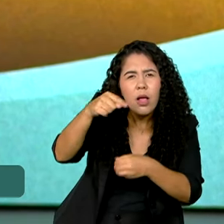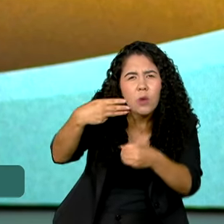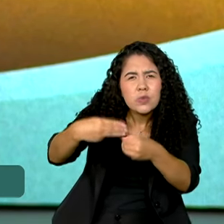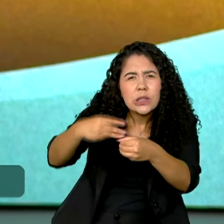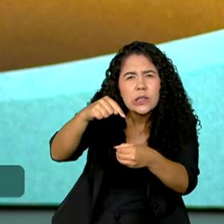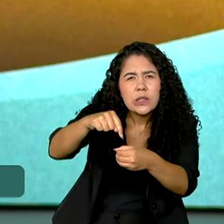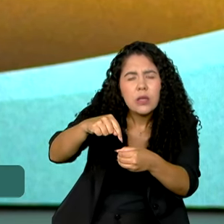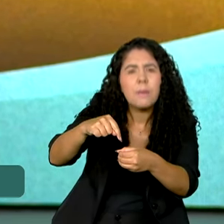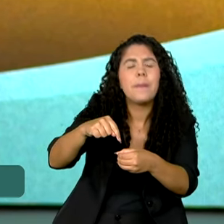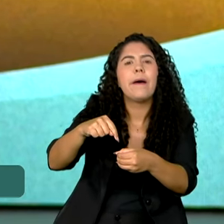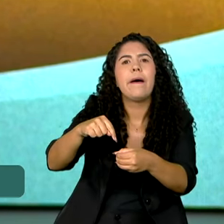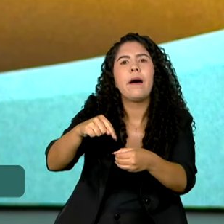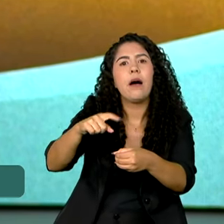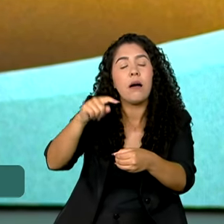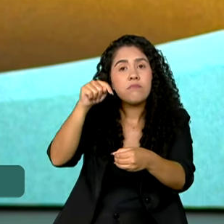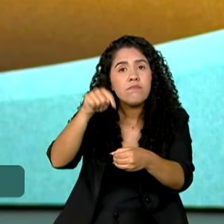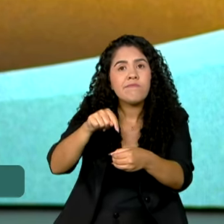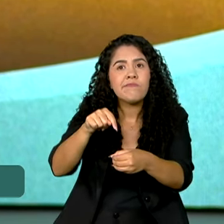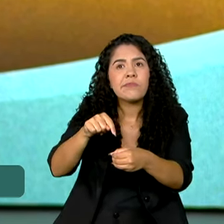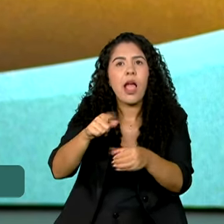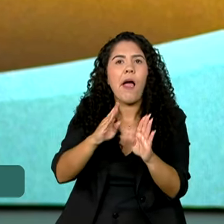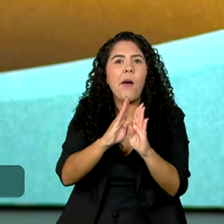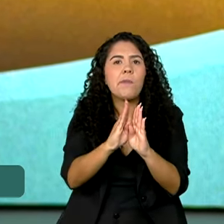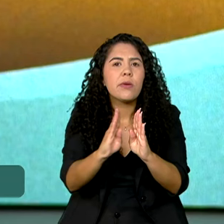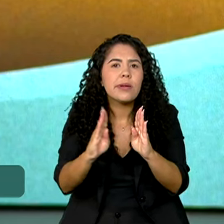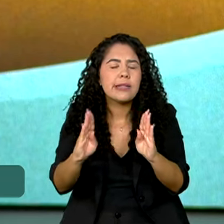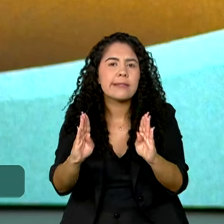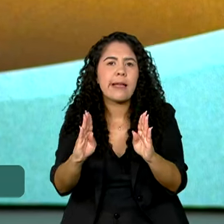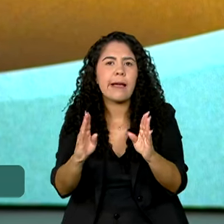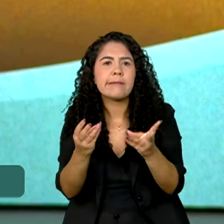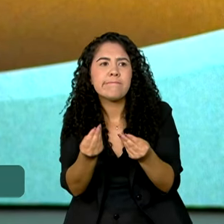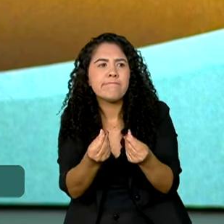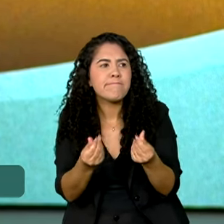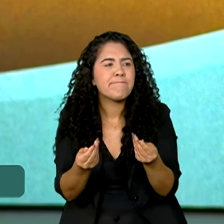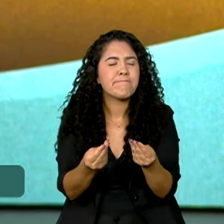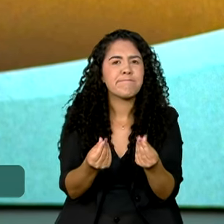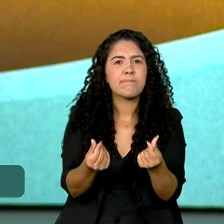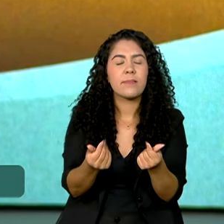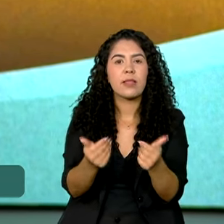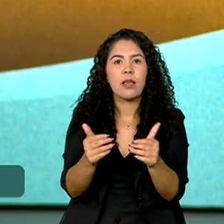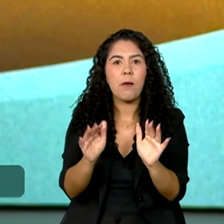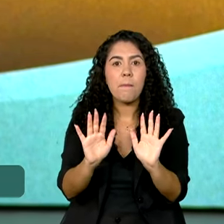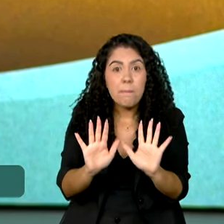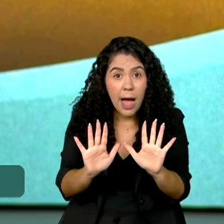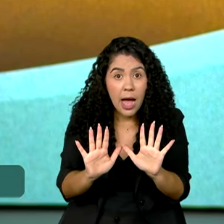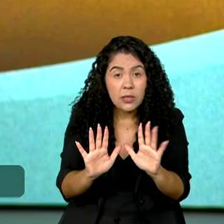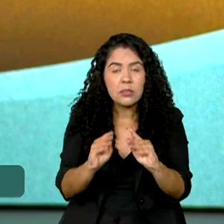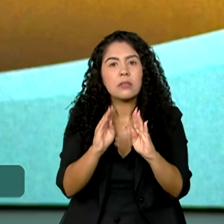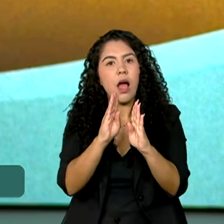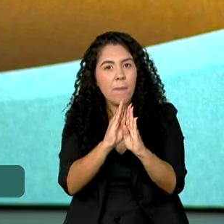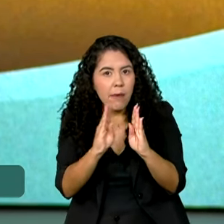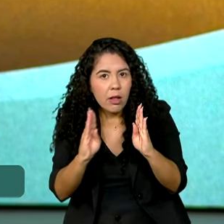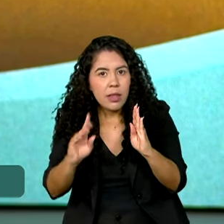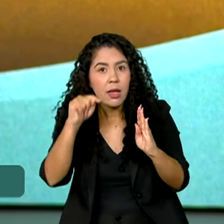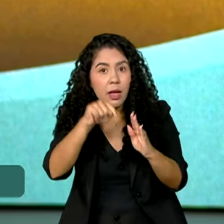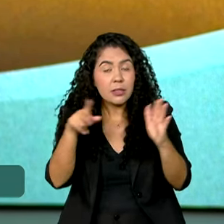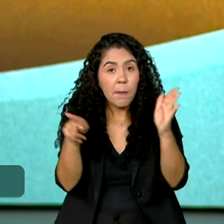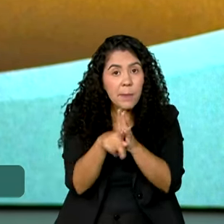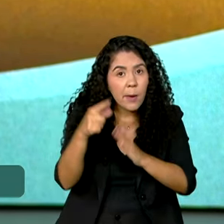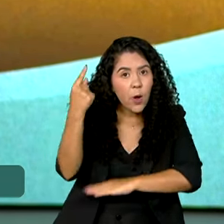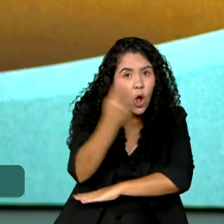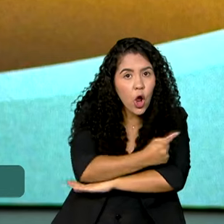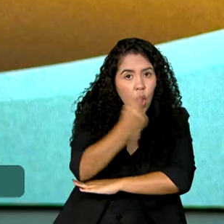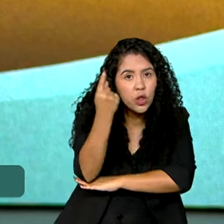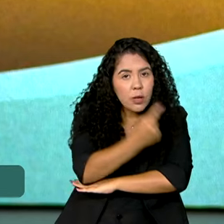poderá estar sem funcionamento. Mas a biblioteca daquele condomínio do Minha Casa